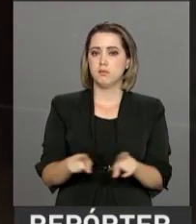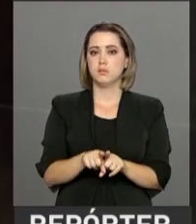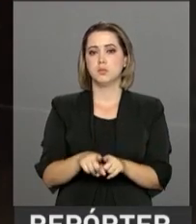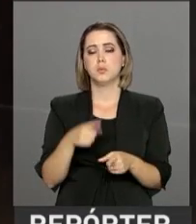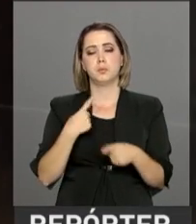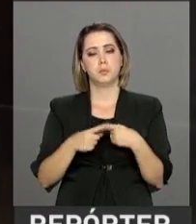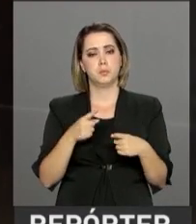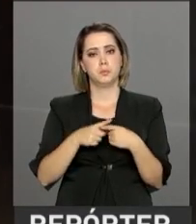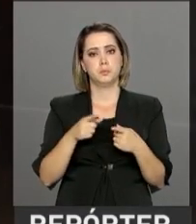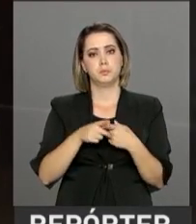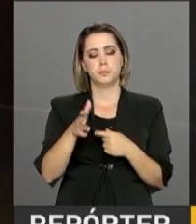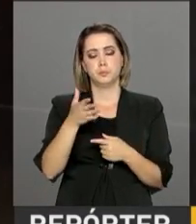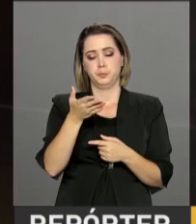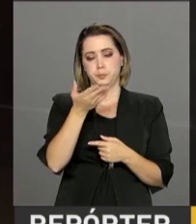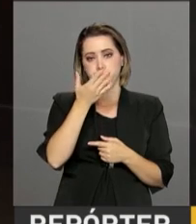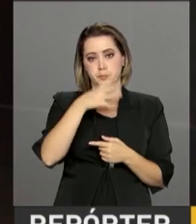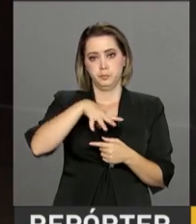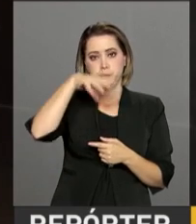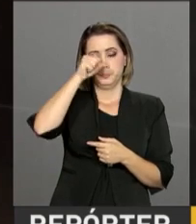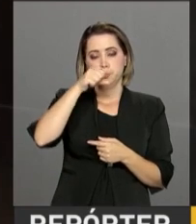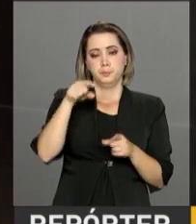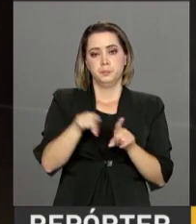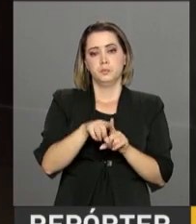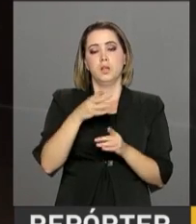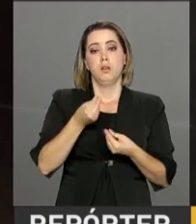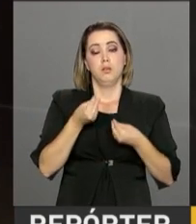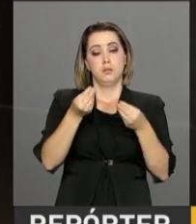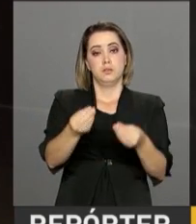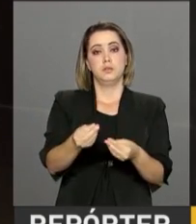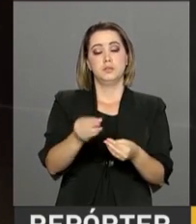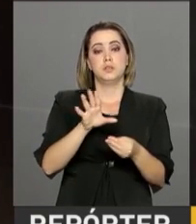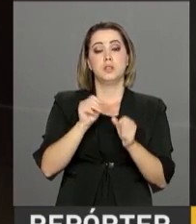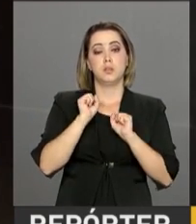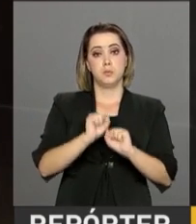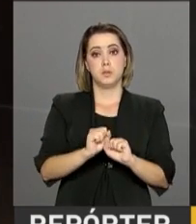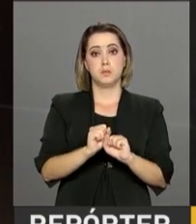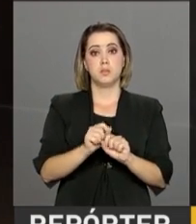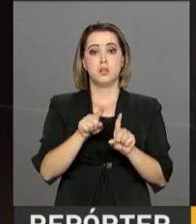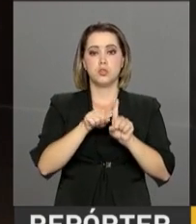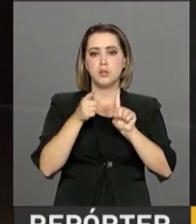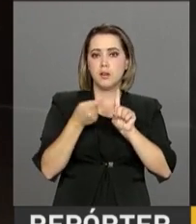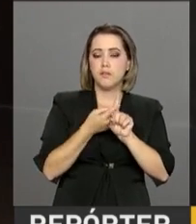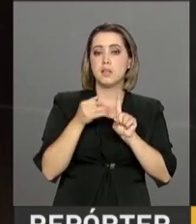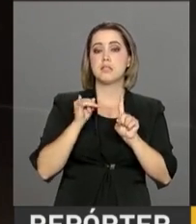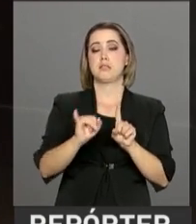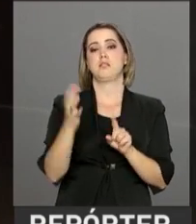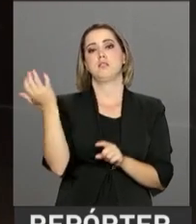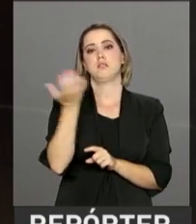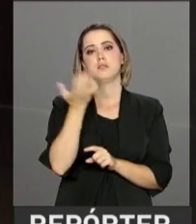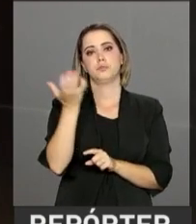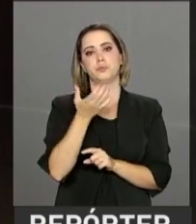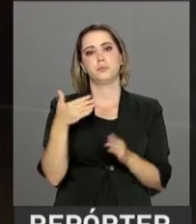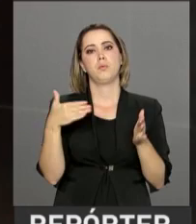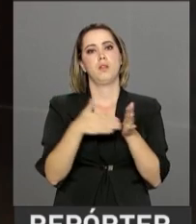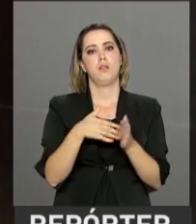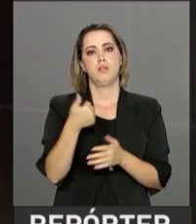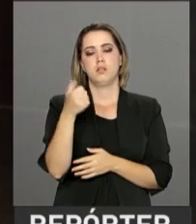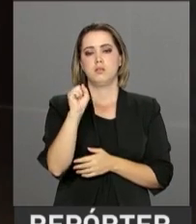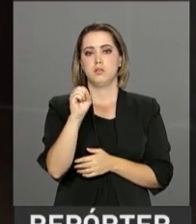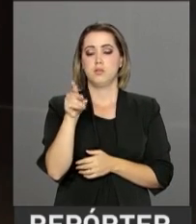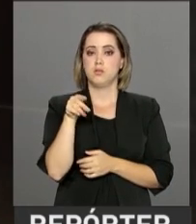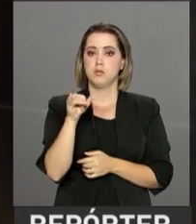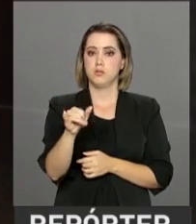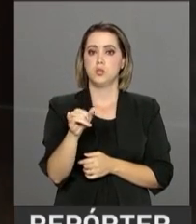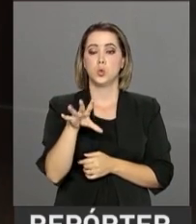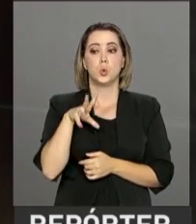Também foram anunciadas medidas para garantir à mulher o direito de engravidar apenas quando quiser. Em até 180 dias,